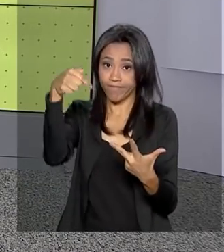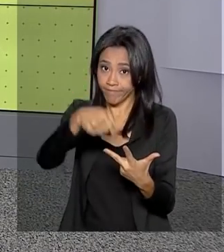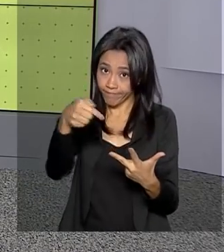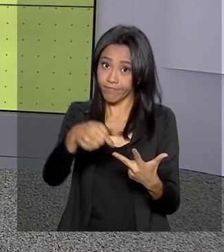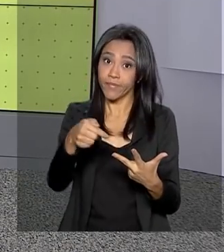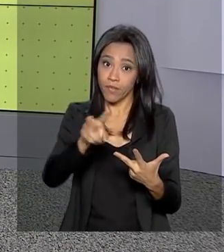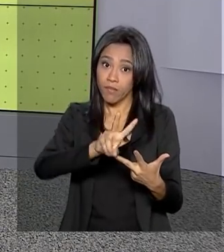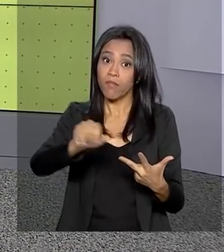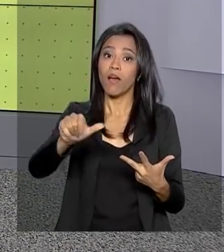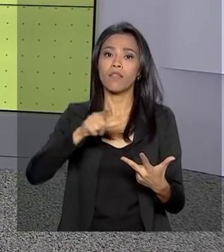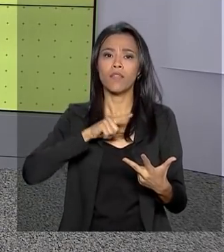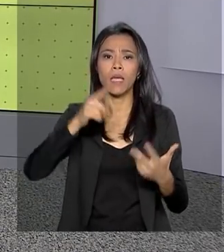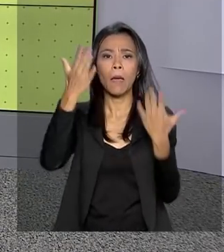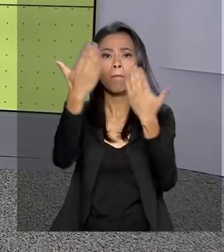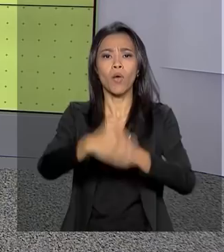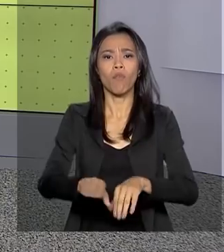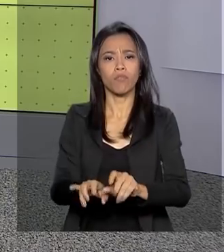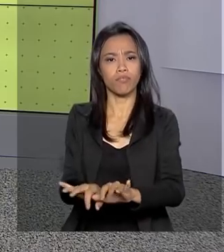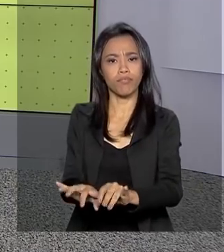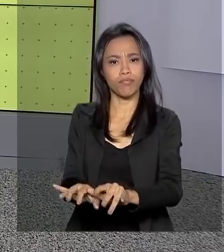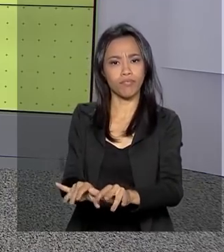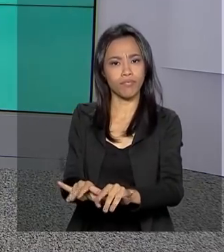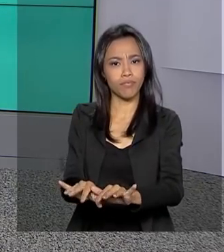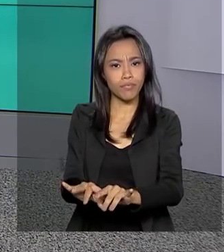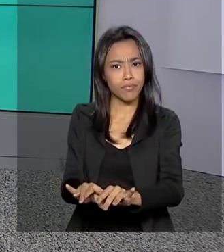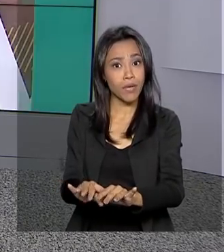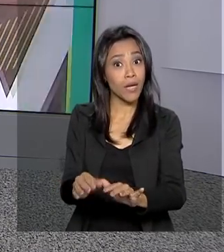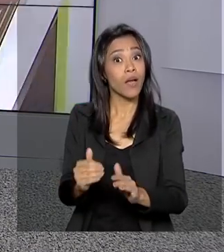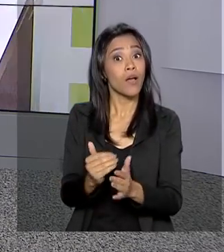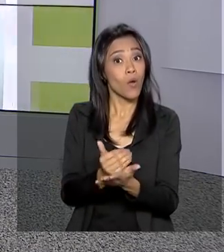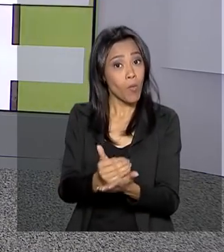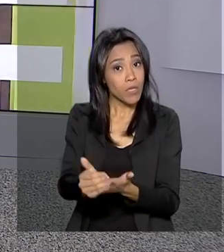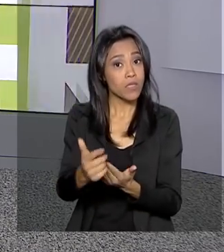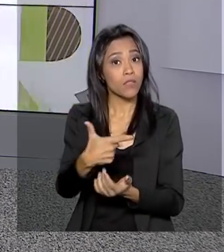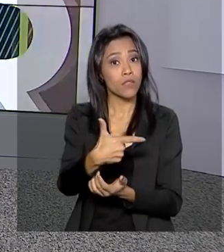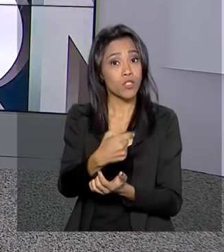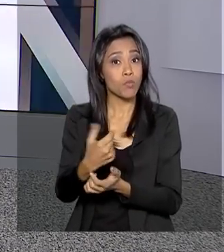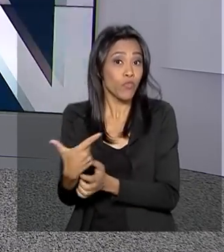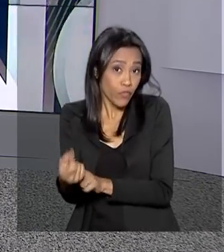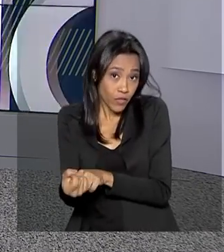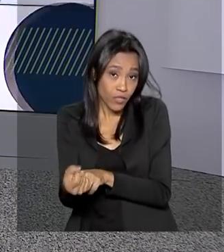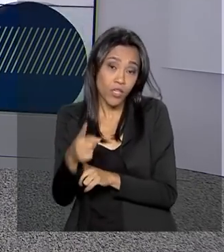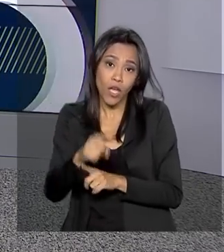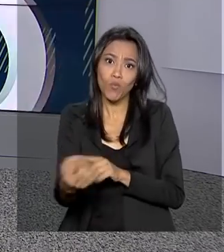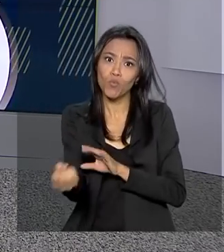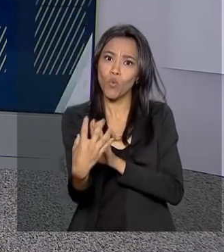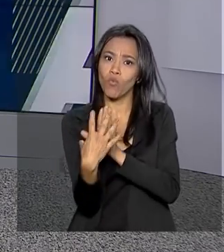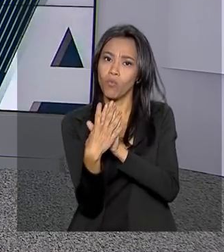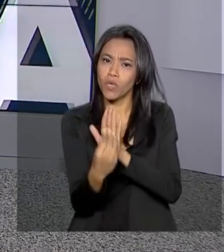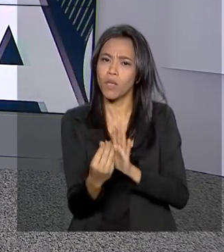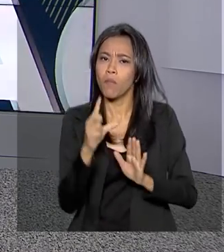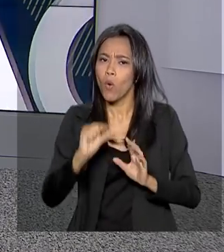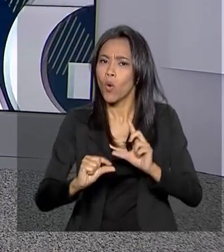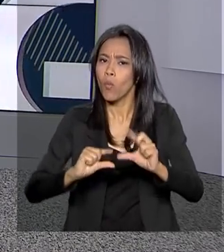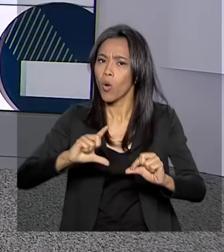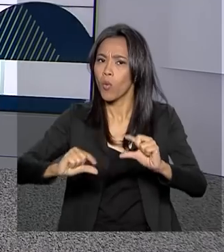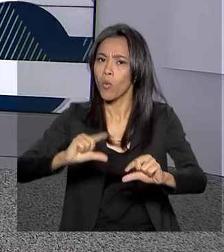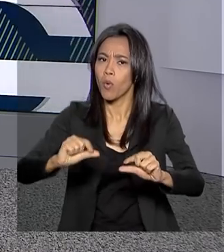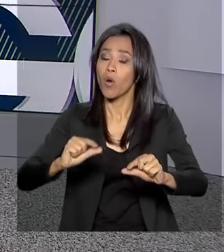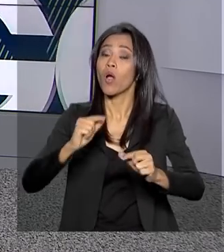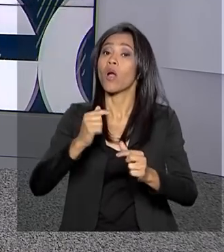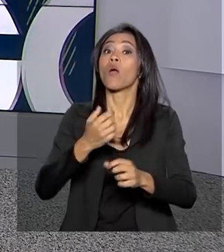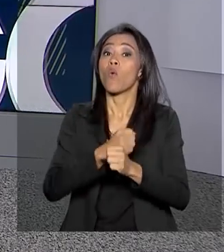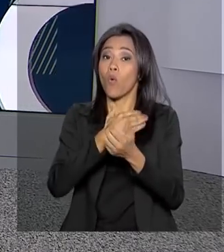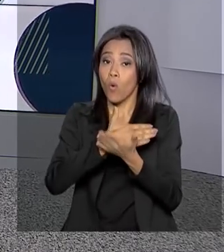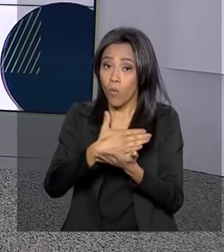Enem, terá aplicação digital a partir de 2020. A implantação do novo modelo será progressiva, com início no próximo